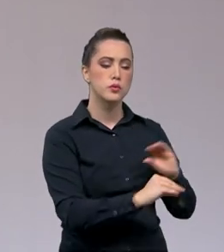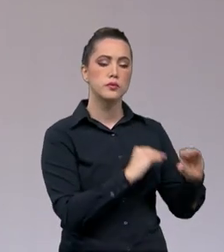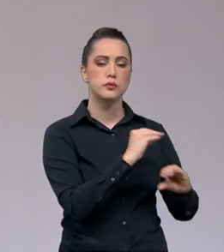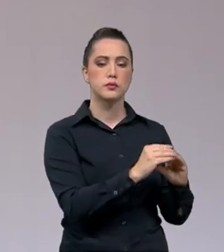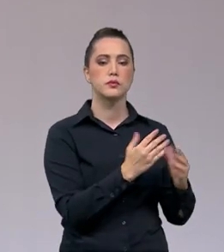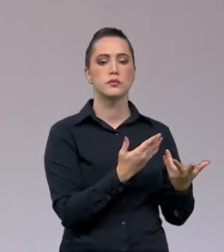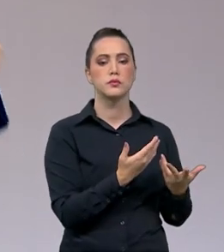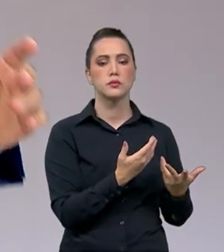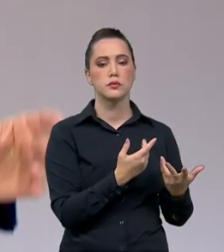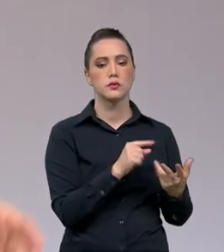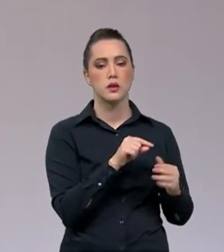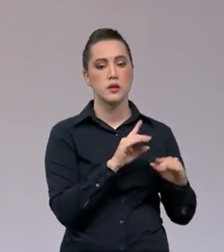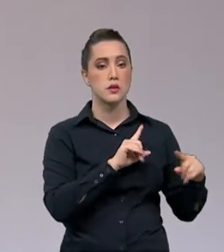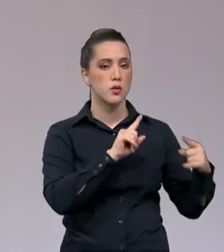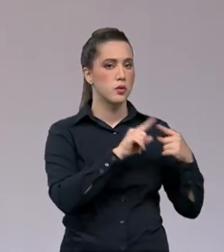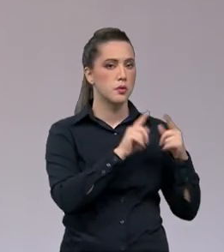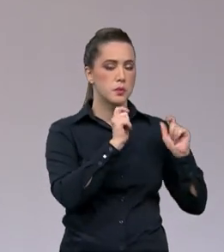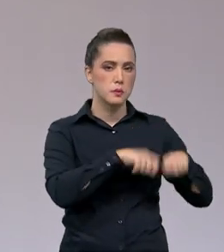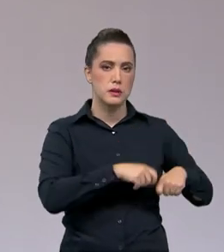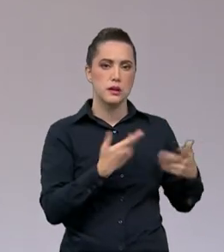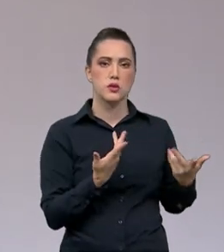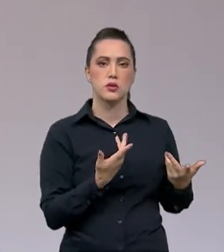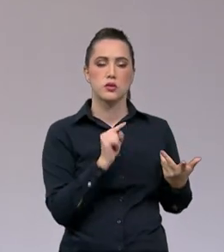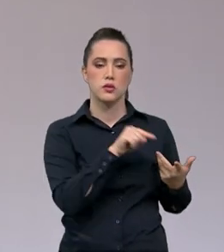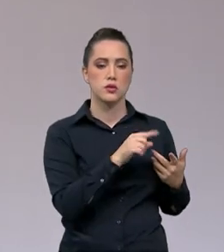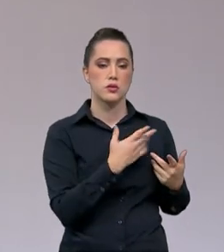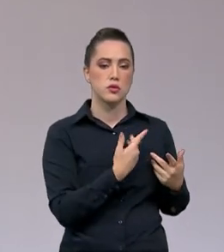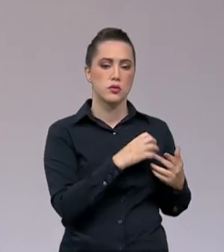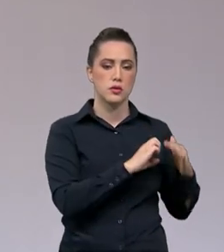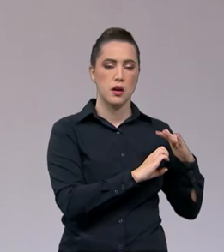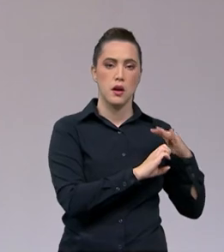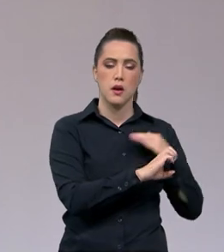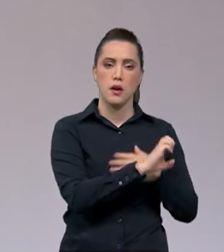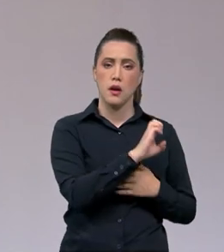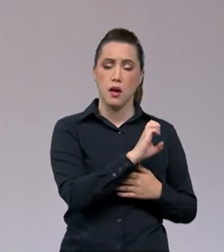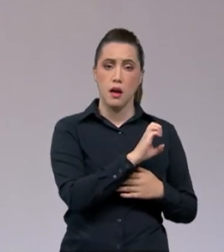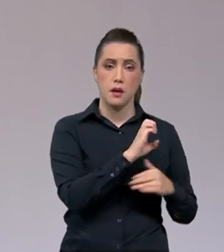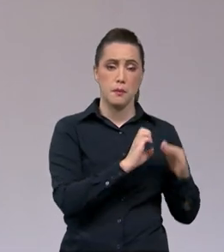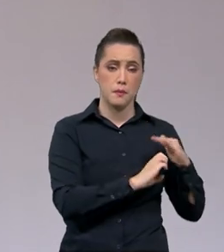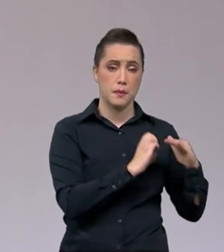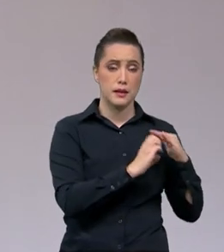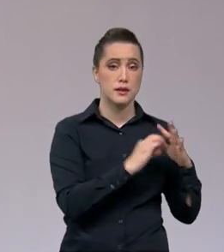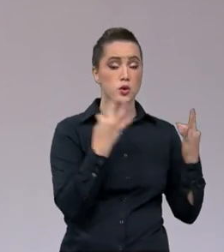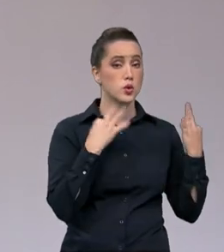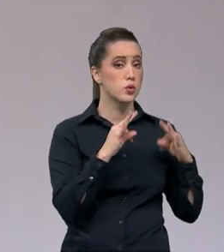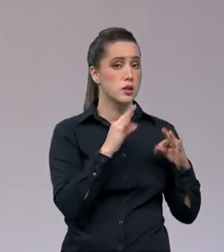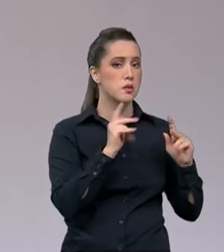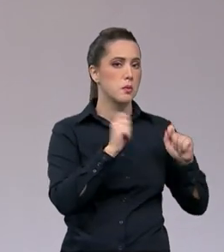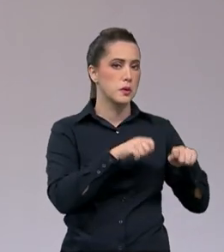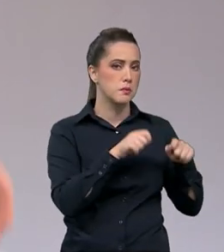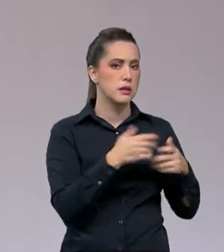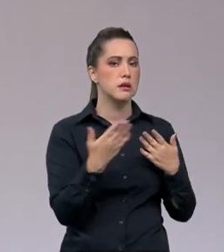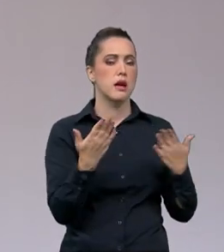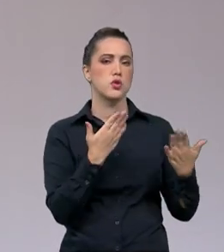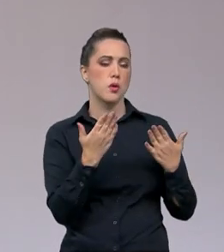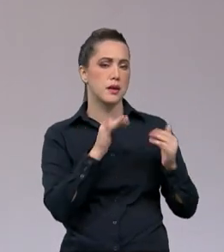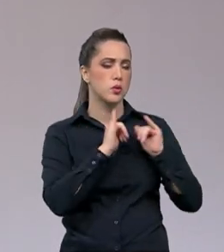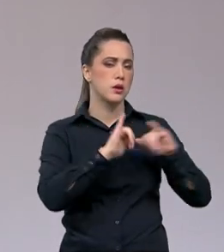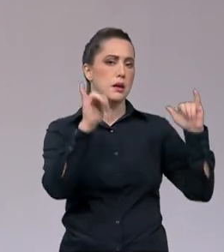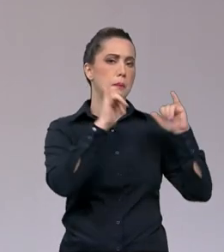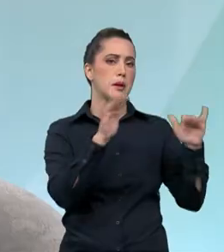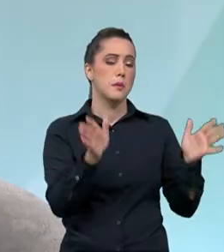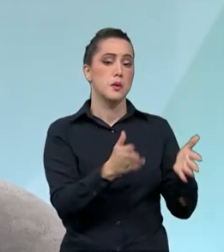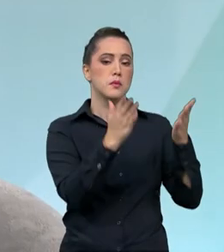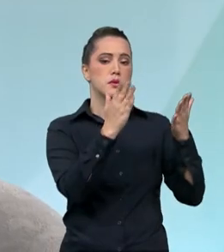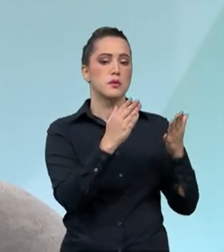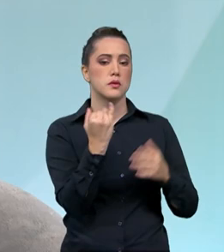dentro das possibilidades, tanto da Embratu quanto do Sebrae, comparando com o que se gasta numa campanha promocional, por